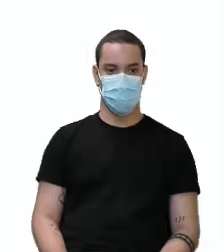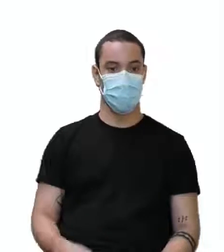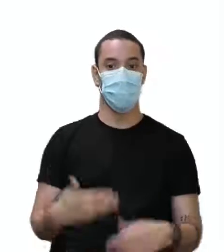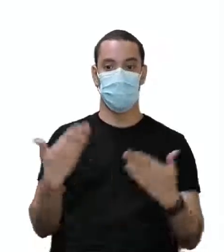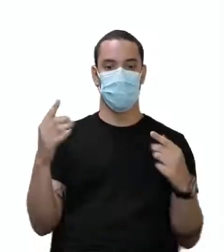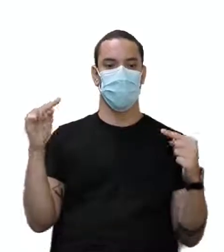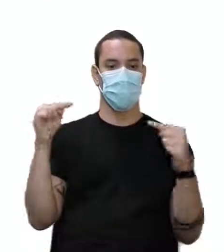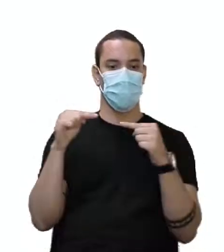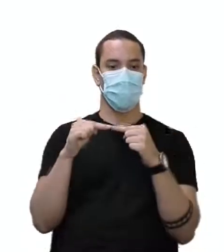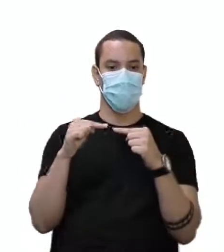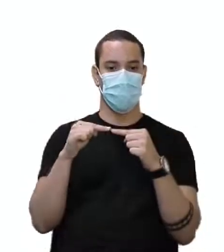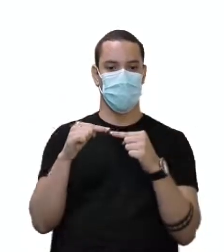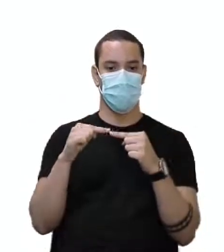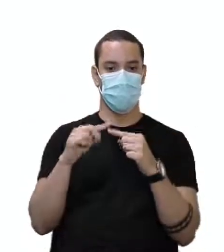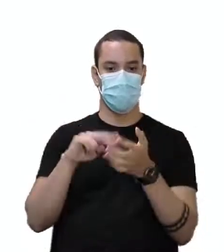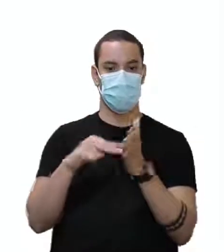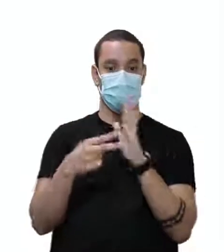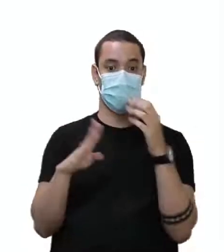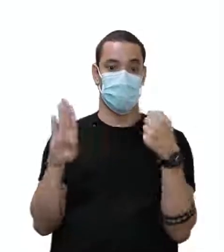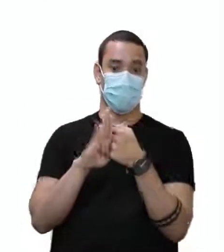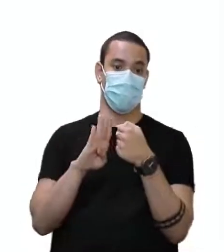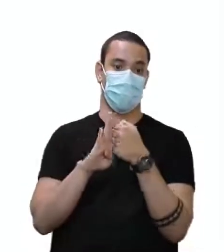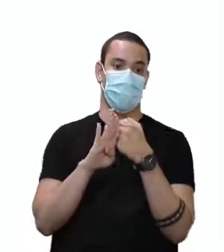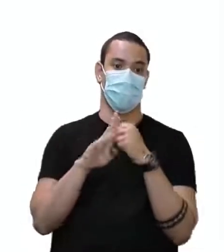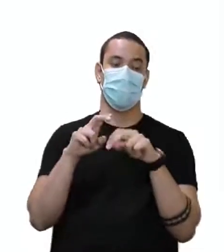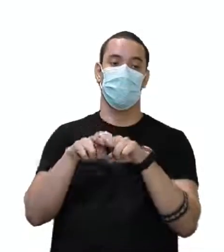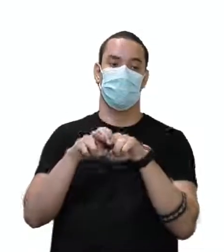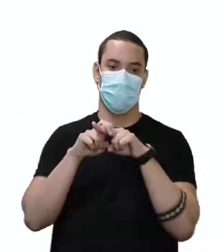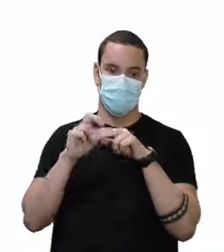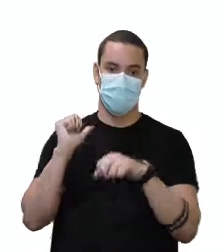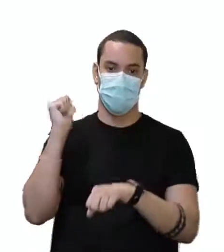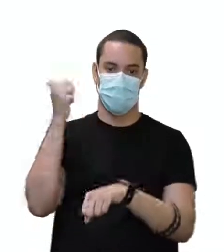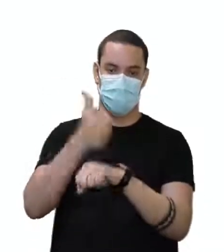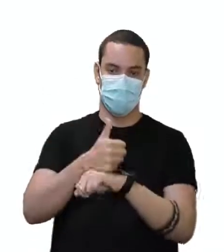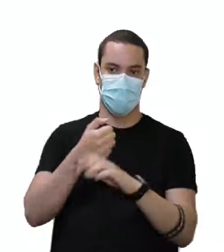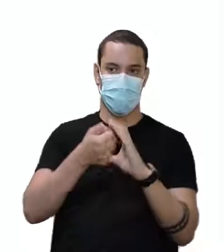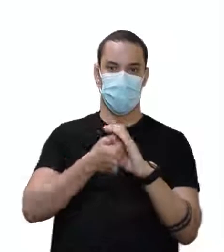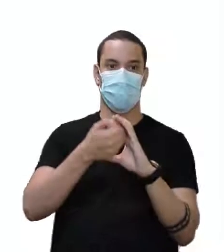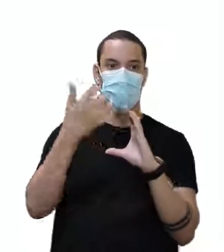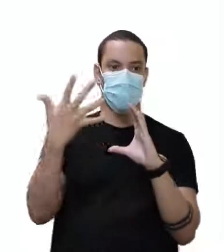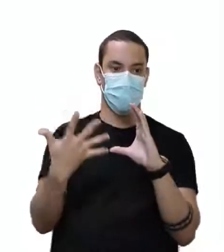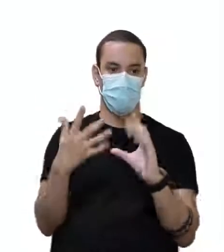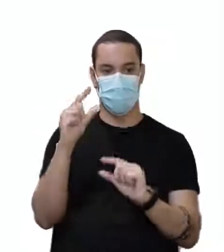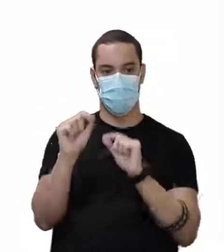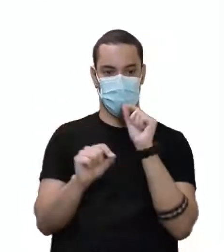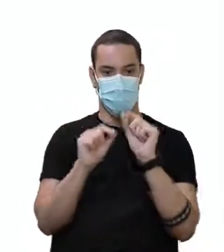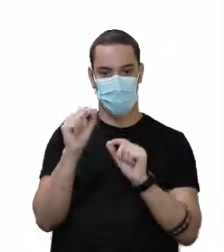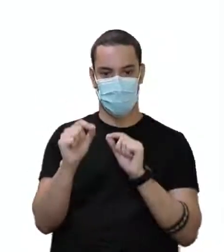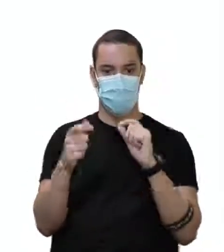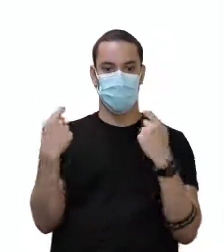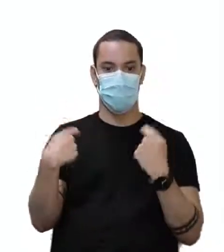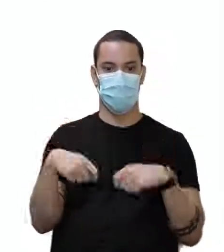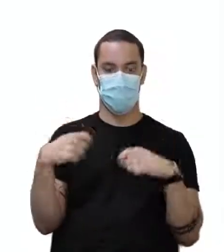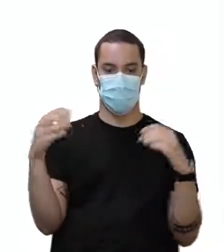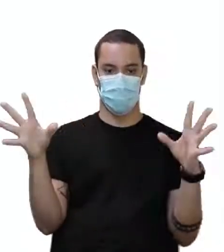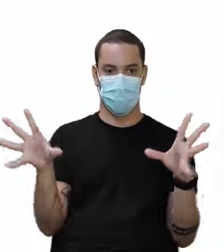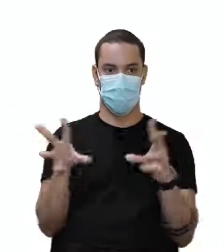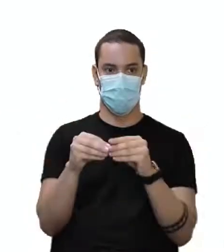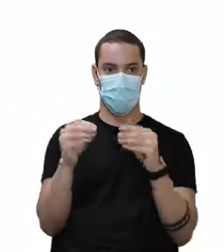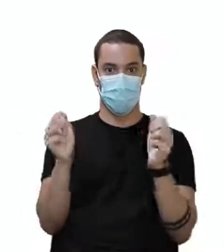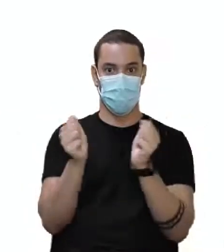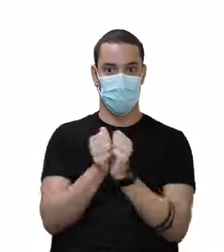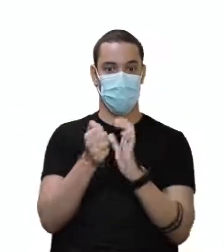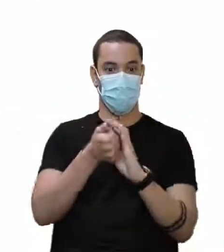spaghetti. Spaghetti é um substantivo. Então, aqui ele vai caracterizar. É um substantivo e precisa de um adjetivo para